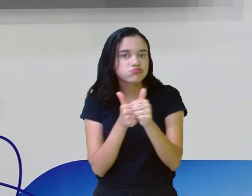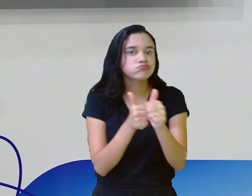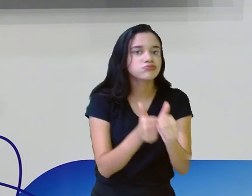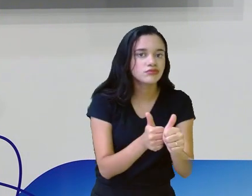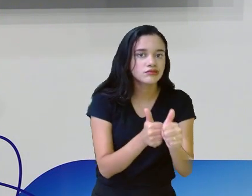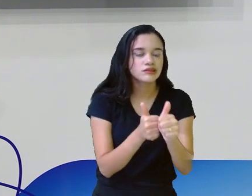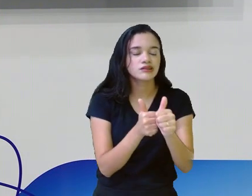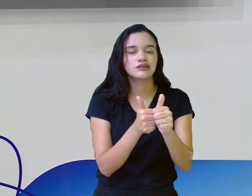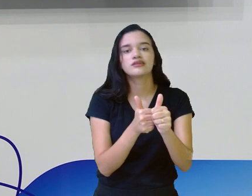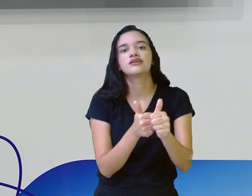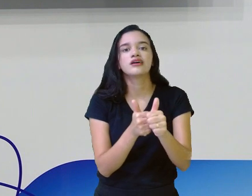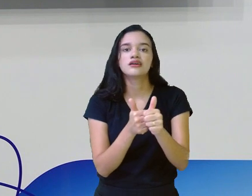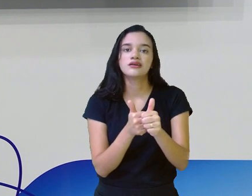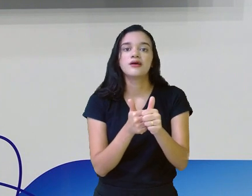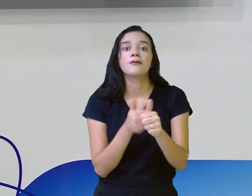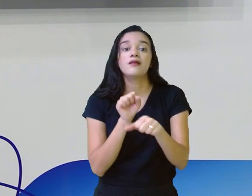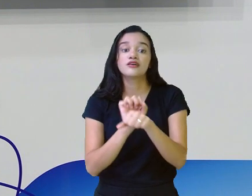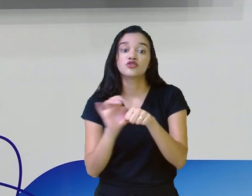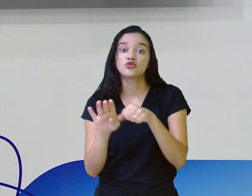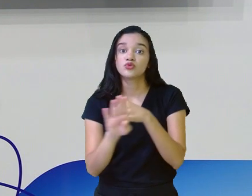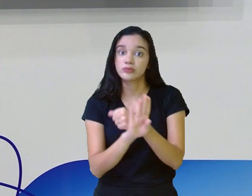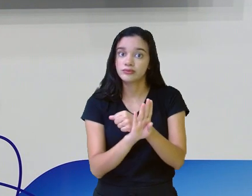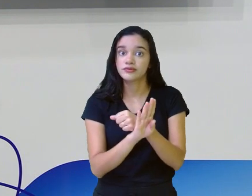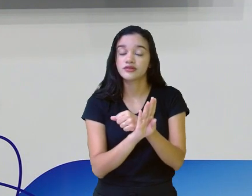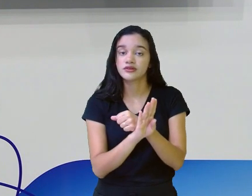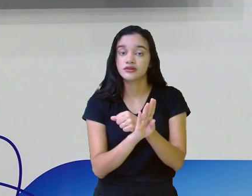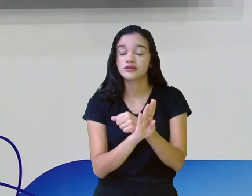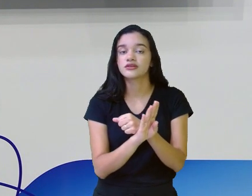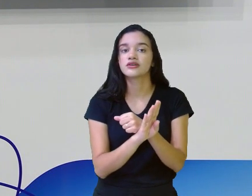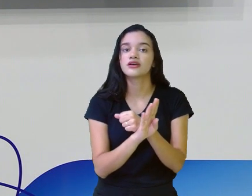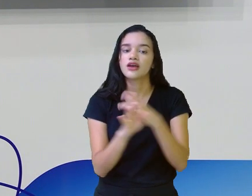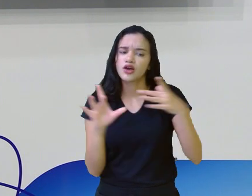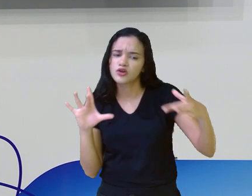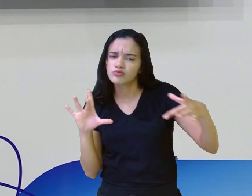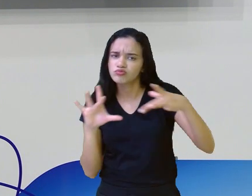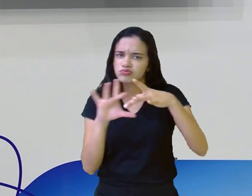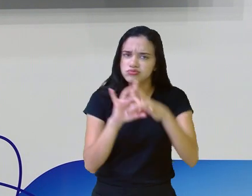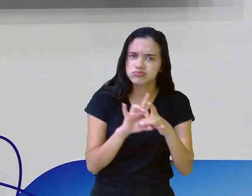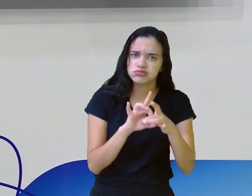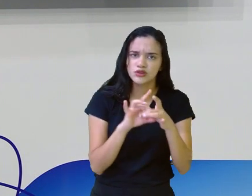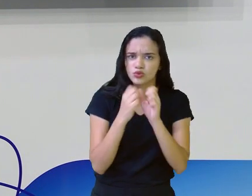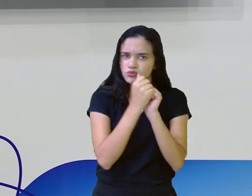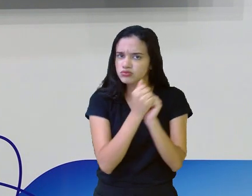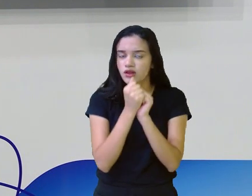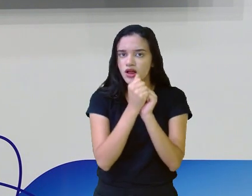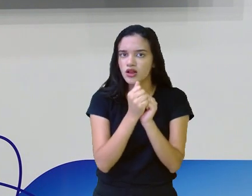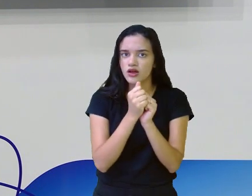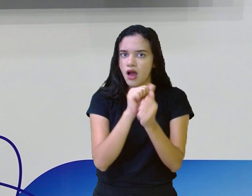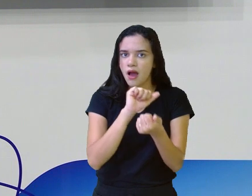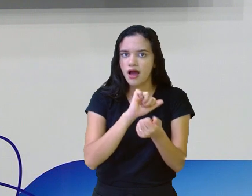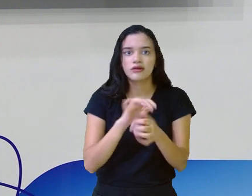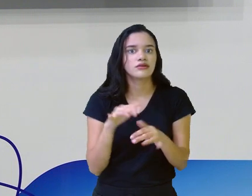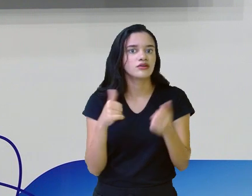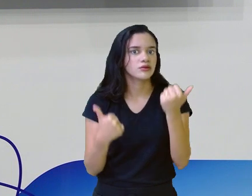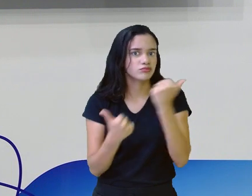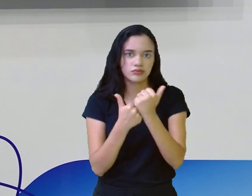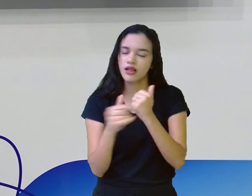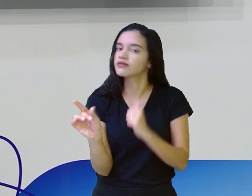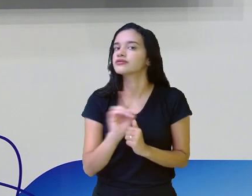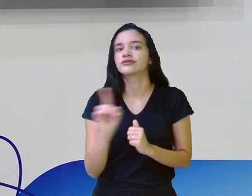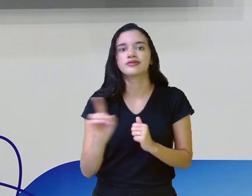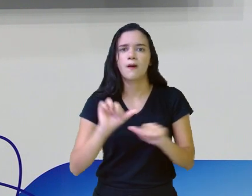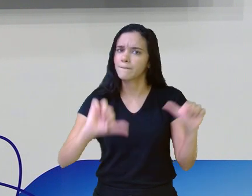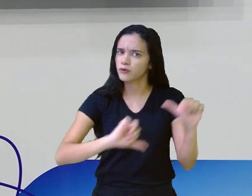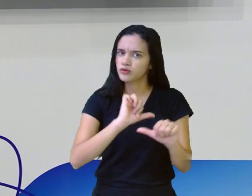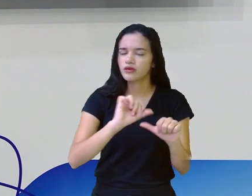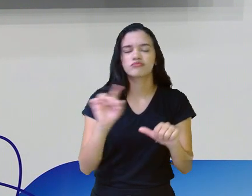seguir o substantivo. Ele vai ser aí juntinho, ele não vai se modificar, ele vai ser igualzinho ao substantivo para